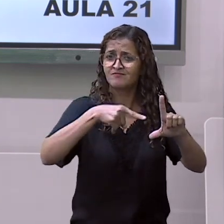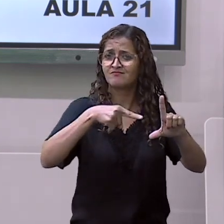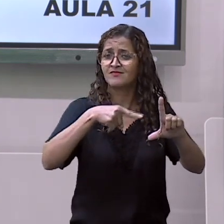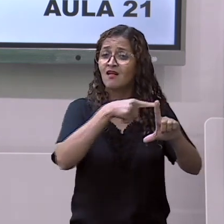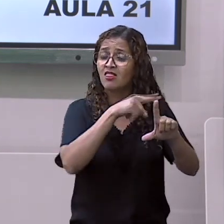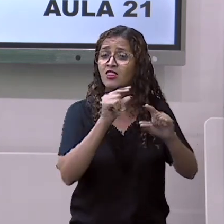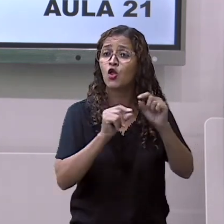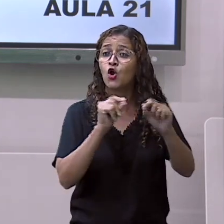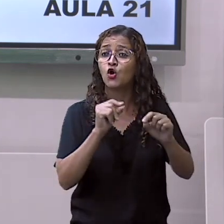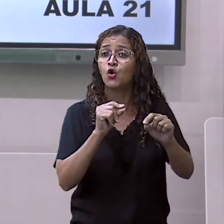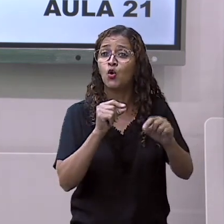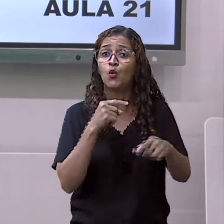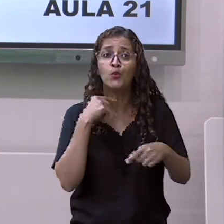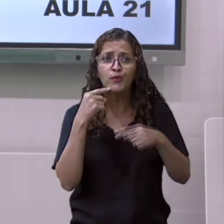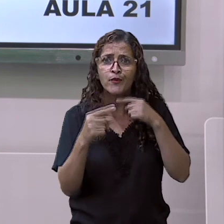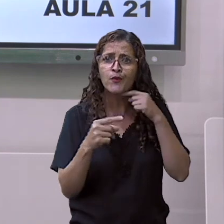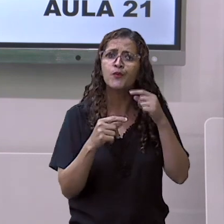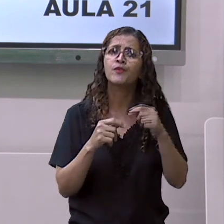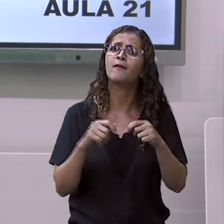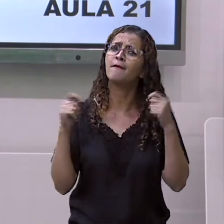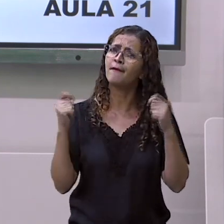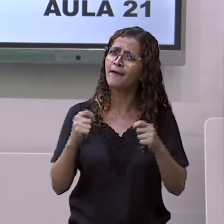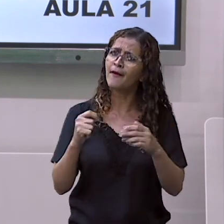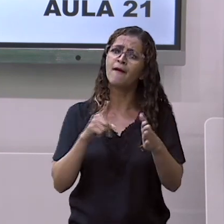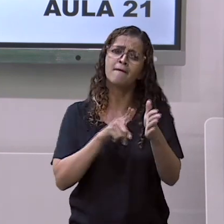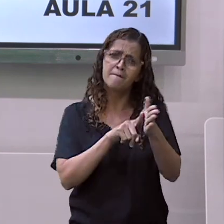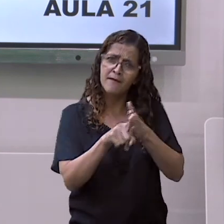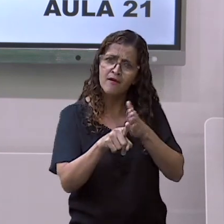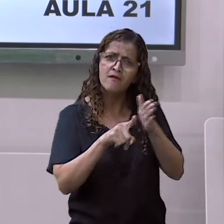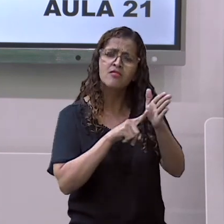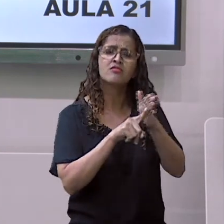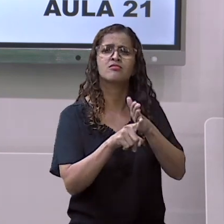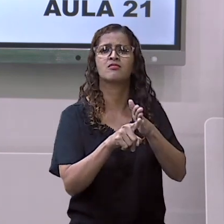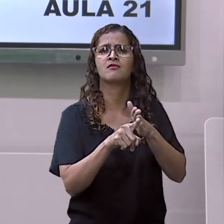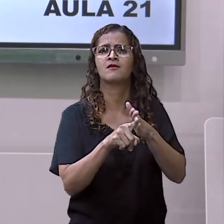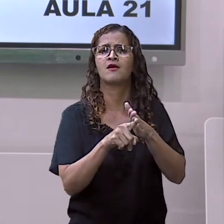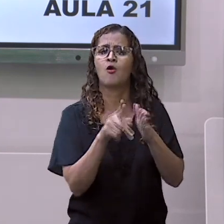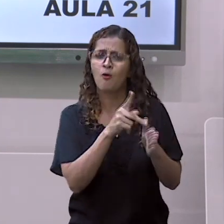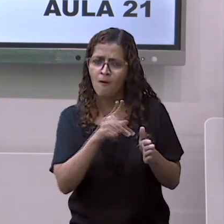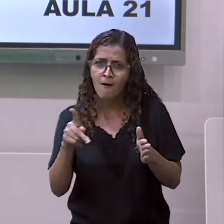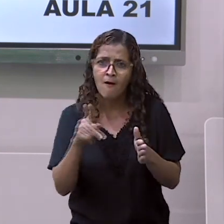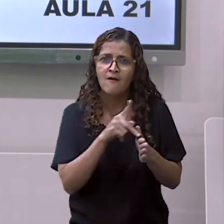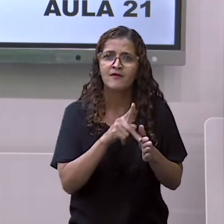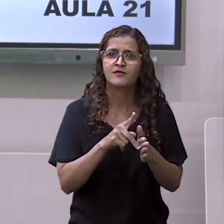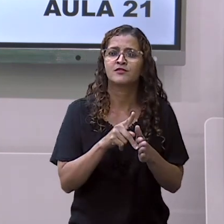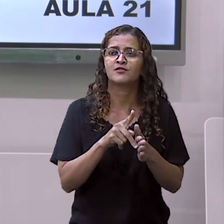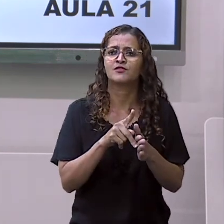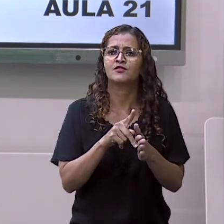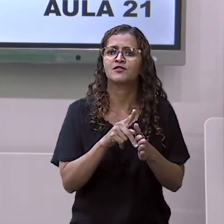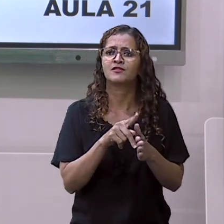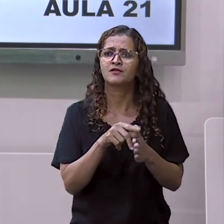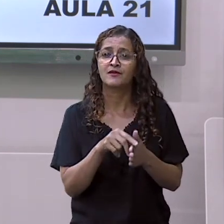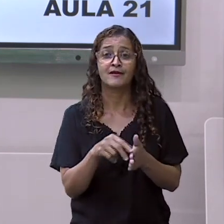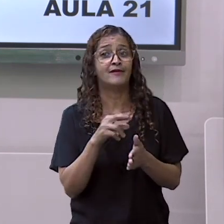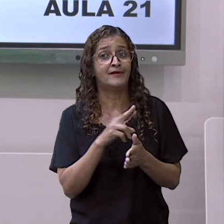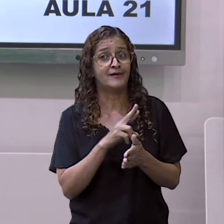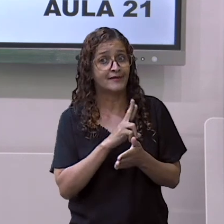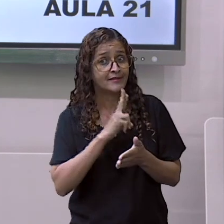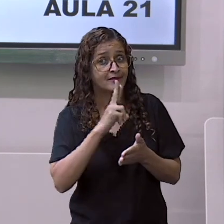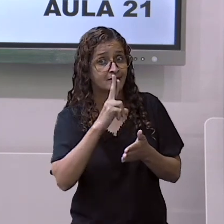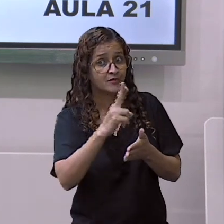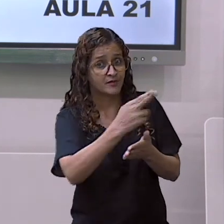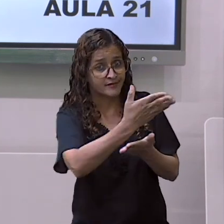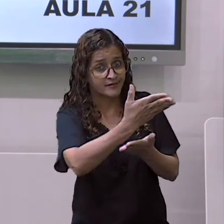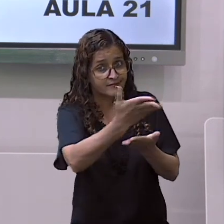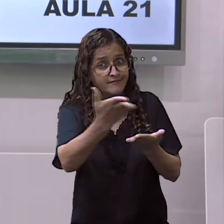fazer as atividades relacionadas à estação do ano. Você ainda pode apontar a câmera do seu celular para a imagem que